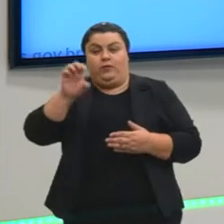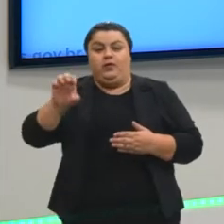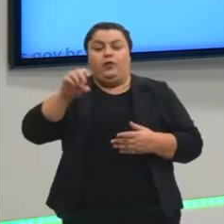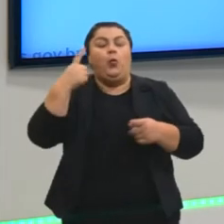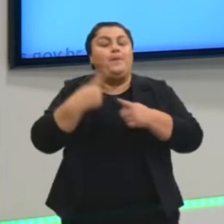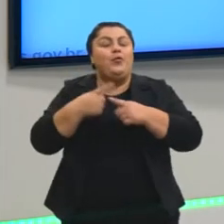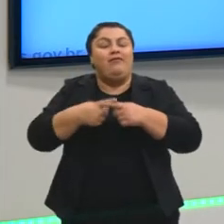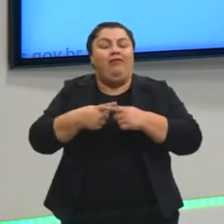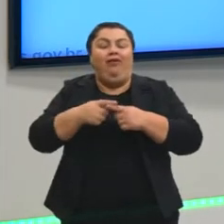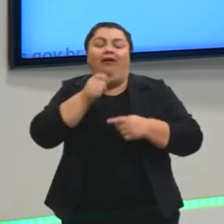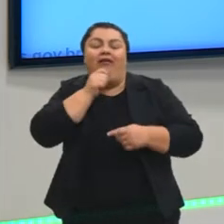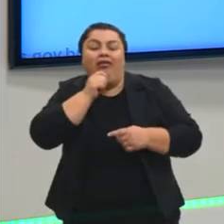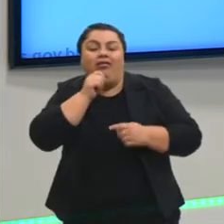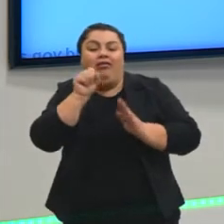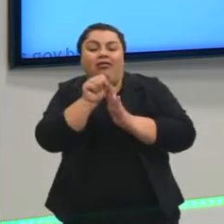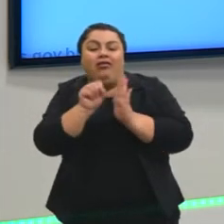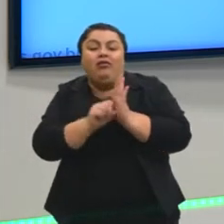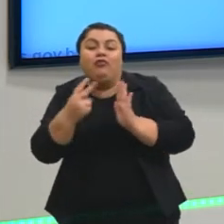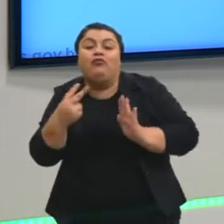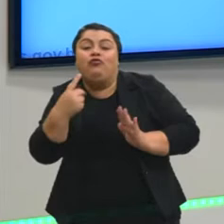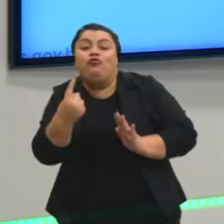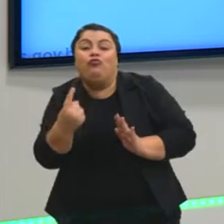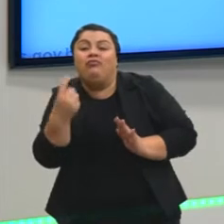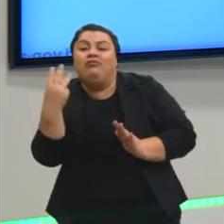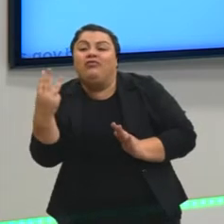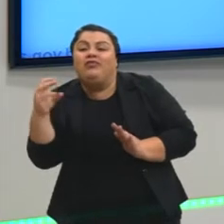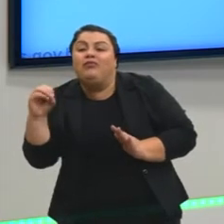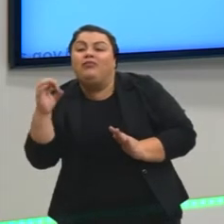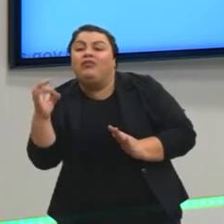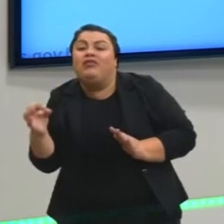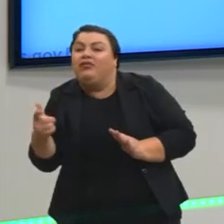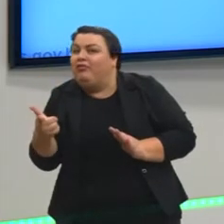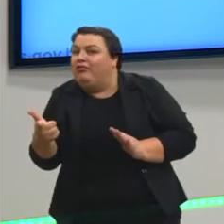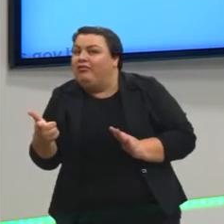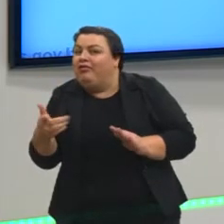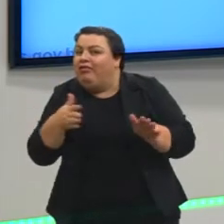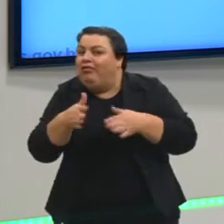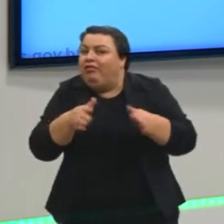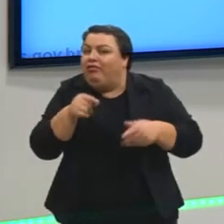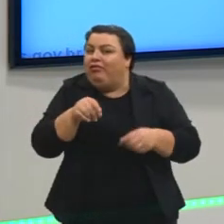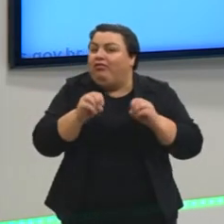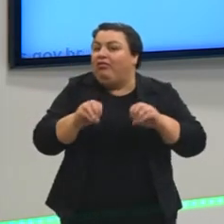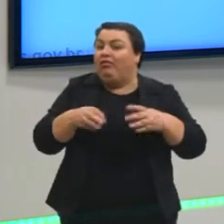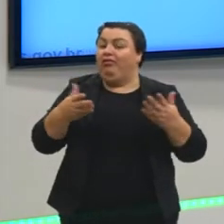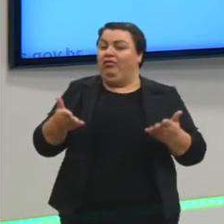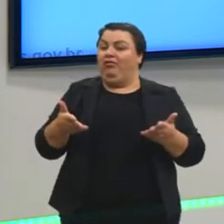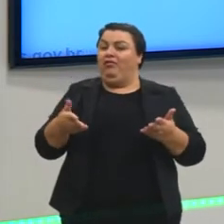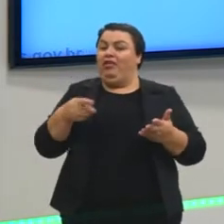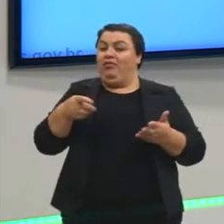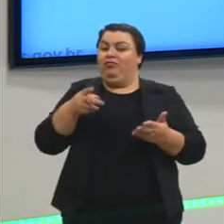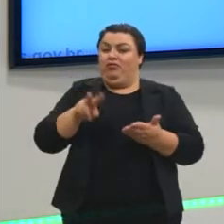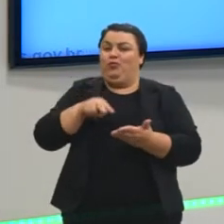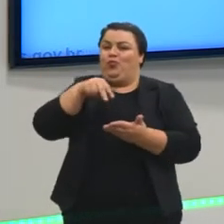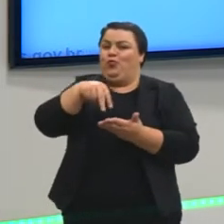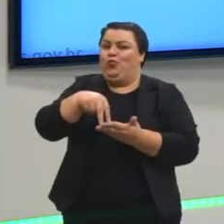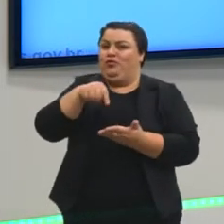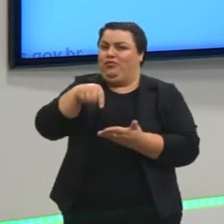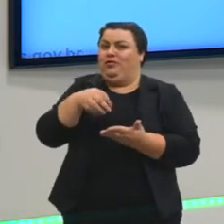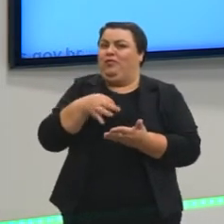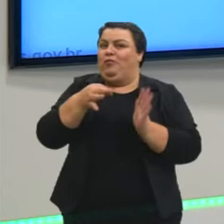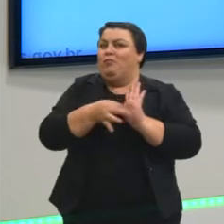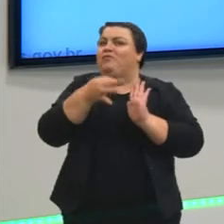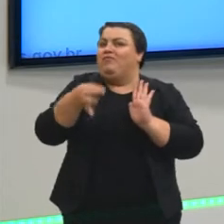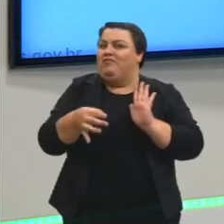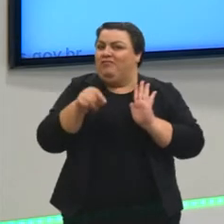século XXI 30% não tem acesso a isso? Te ligou? É isso, galera. É se posicionar. O que que